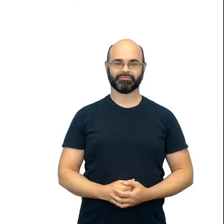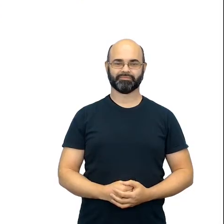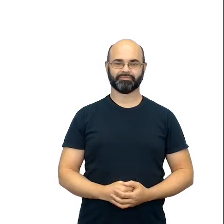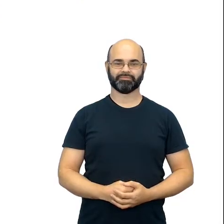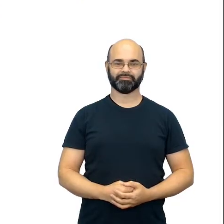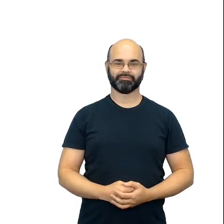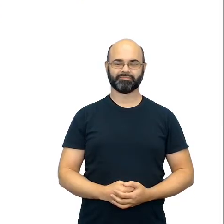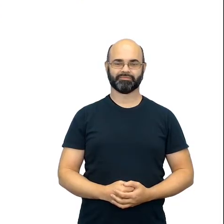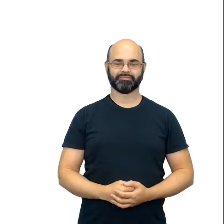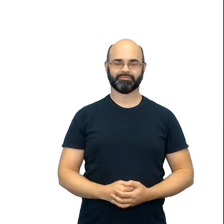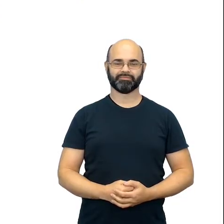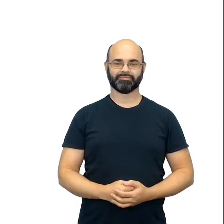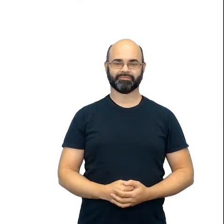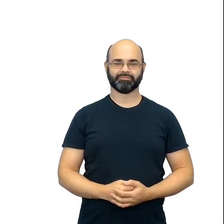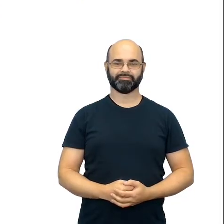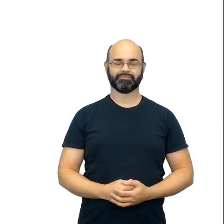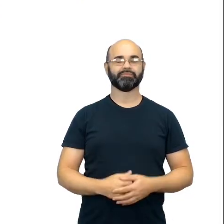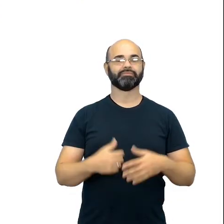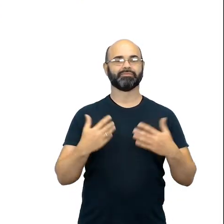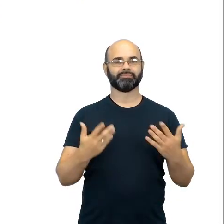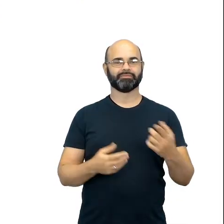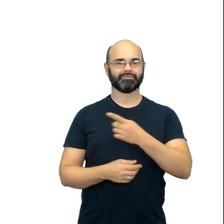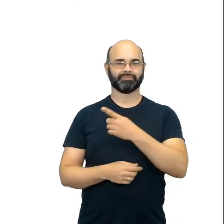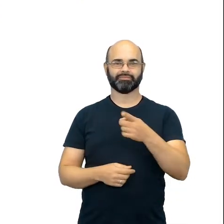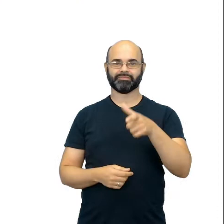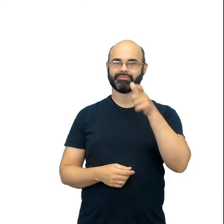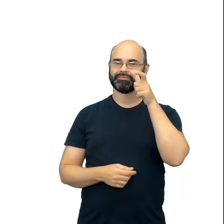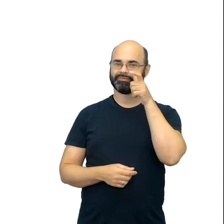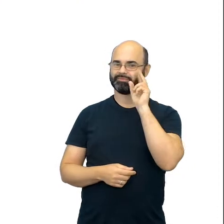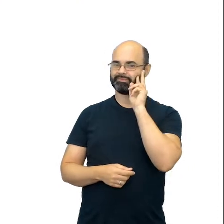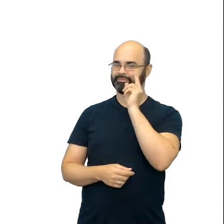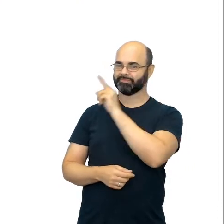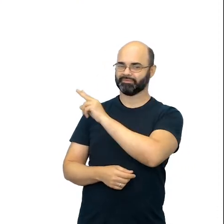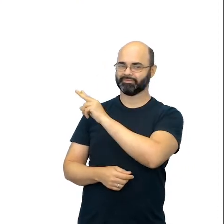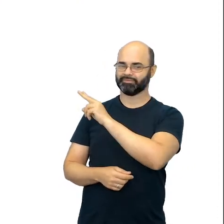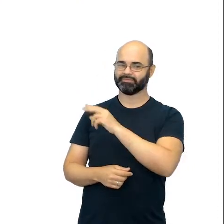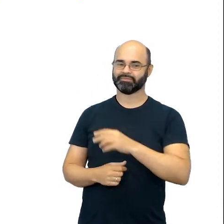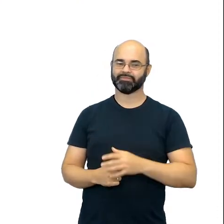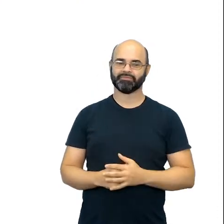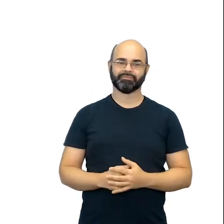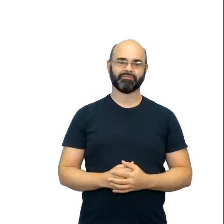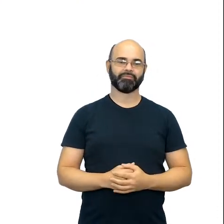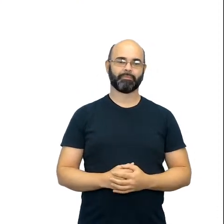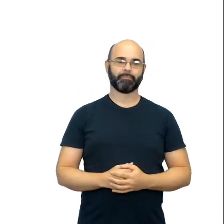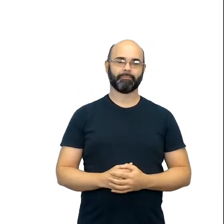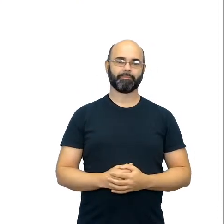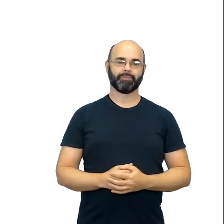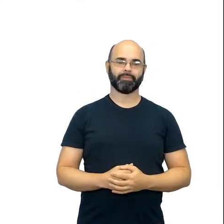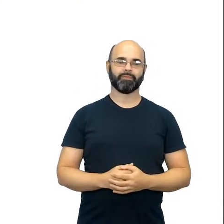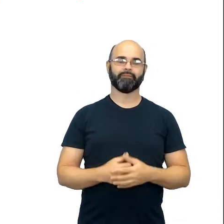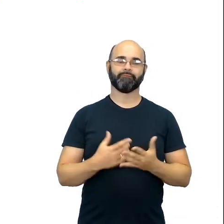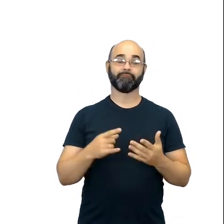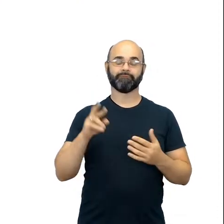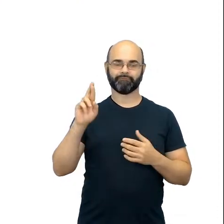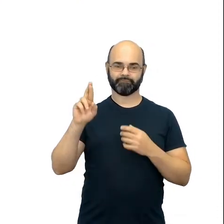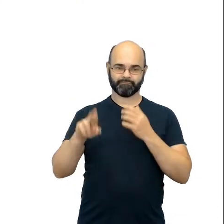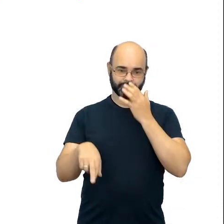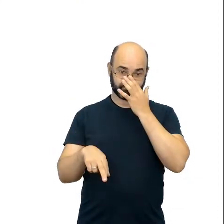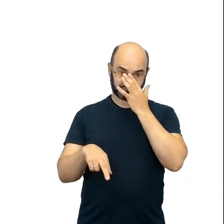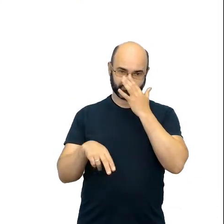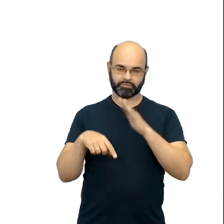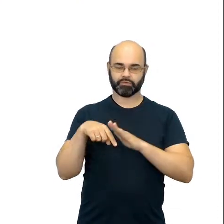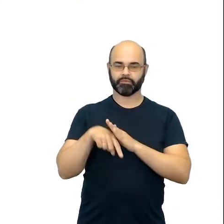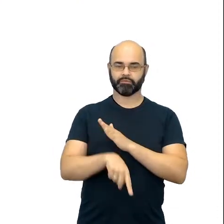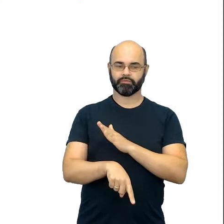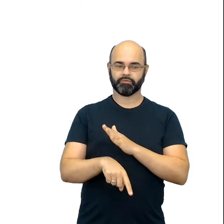Pronto, vocês já estão vendo os slides. A formação de hoje, então, é para recuperação e aprofundamento